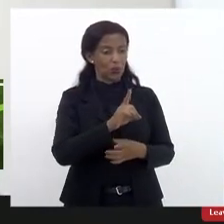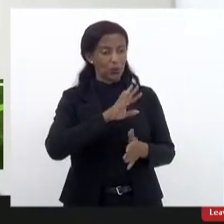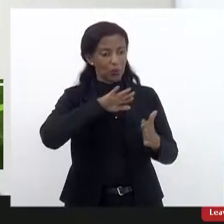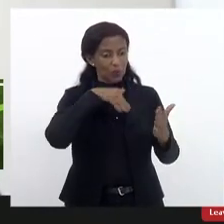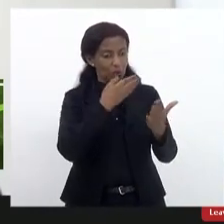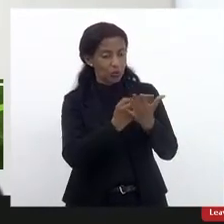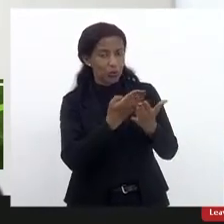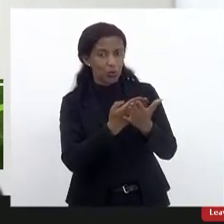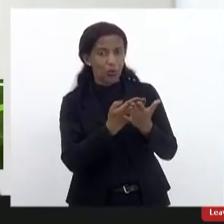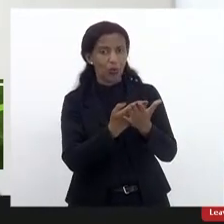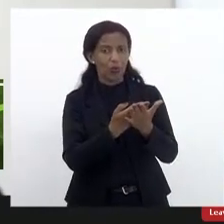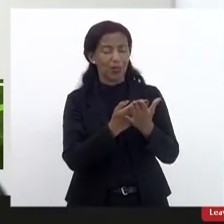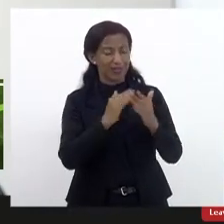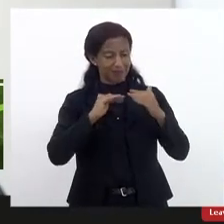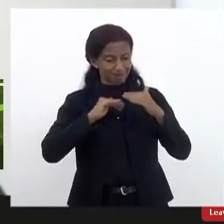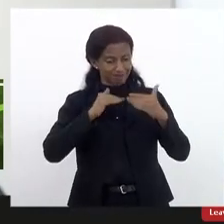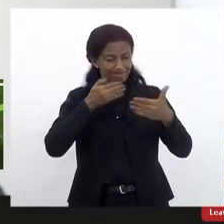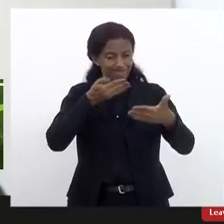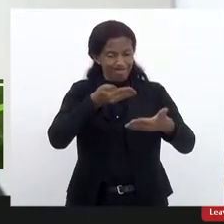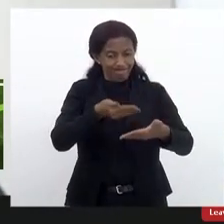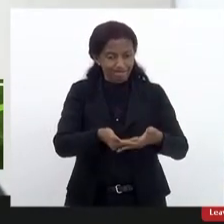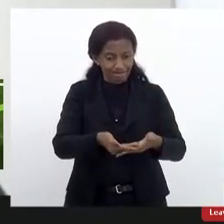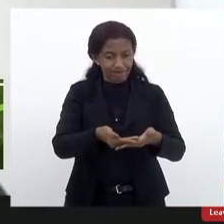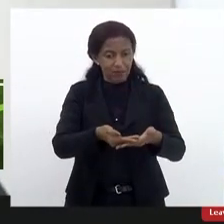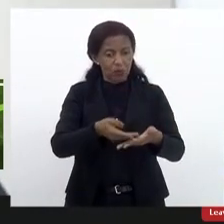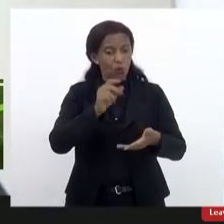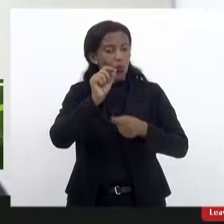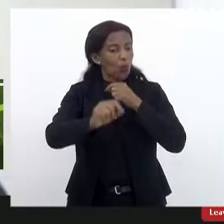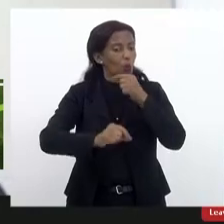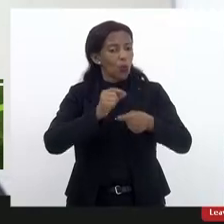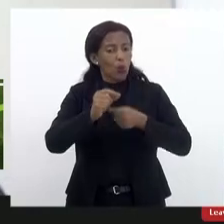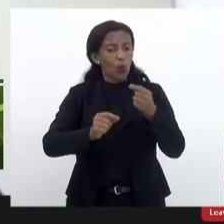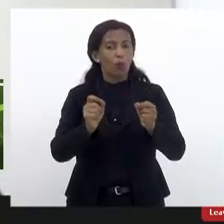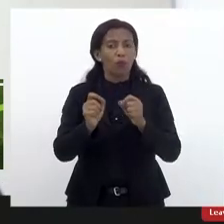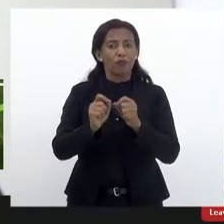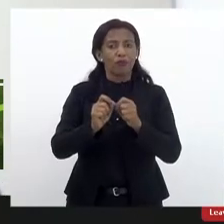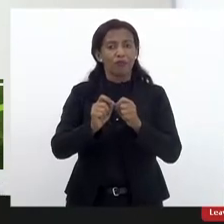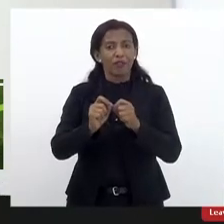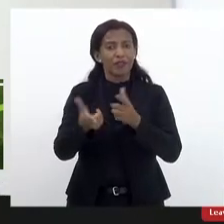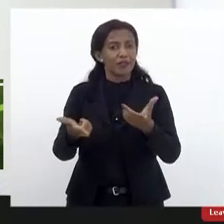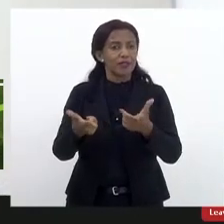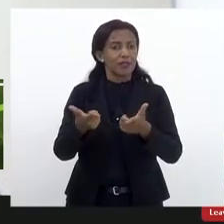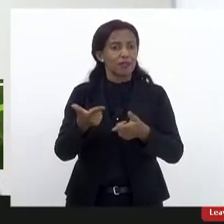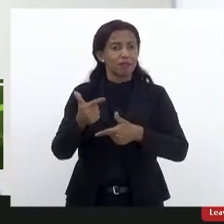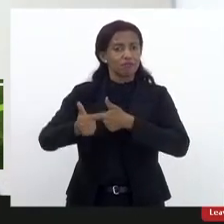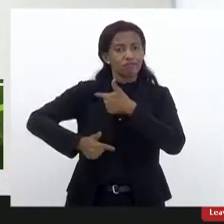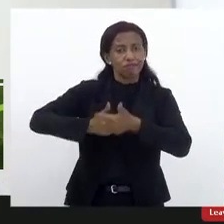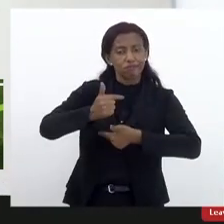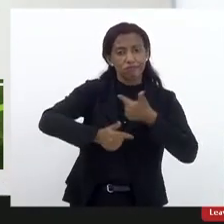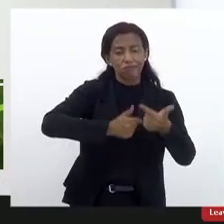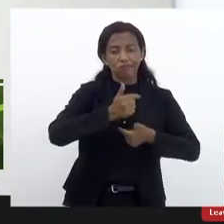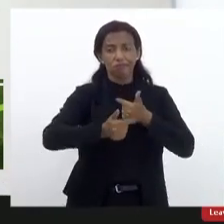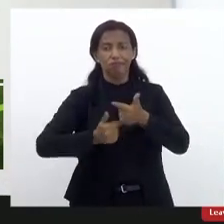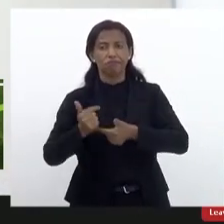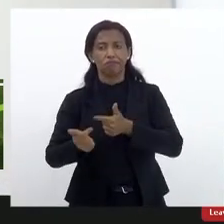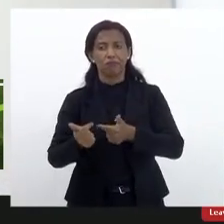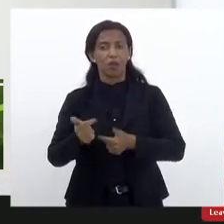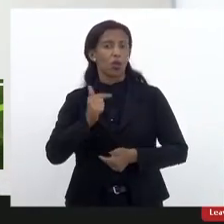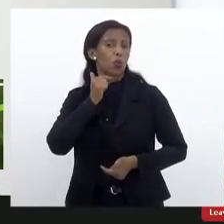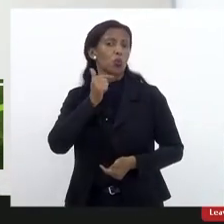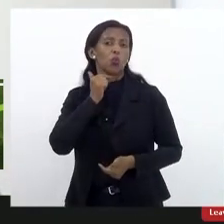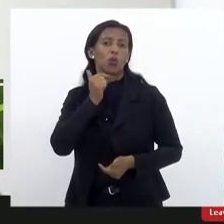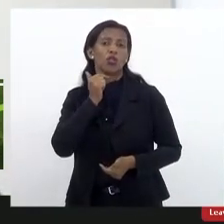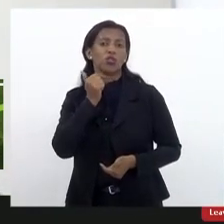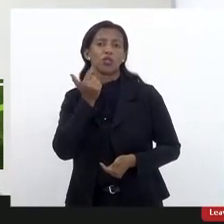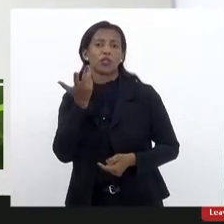escolares se debruçando muito sobre a realização da busca ativa, mas a gente sabe que não adianta só